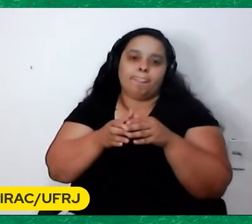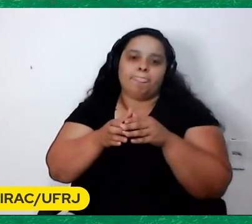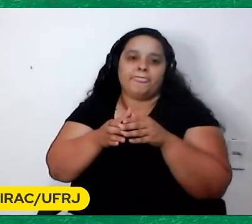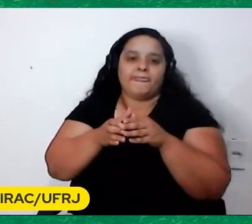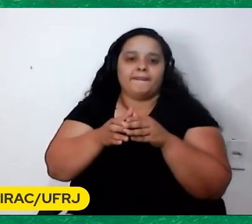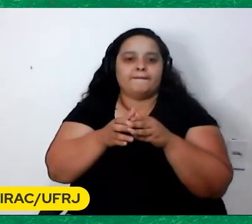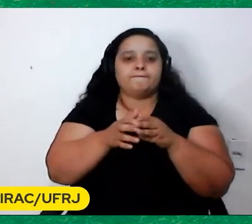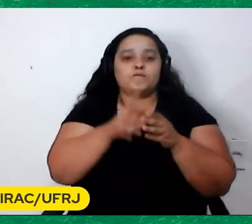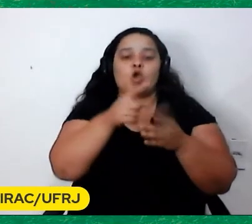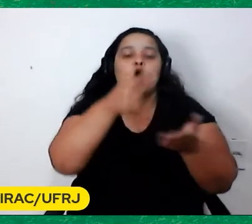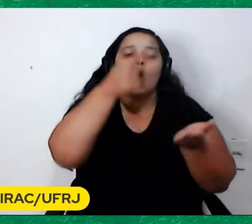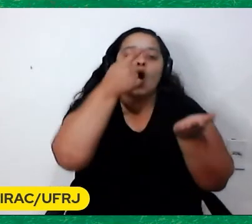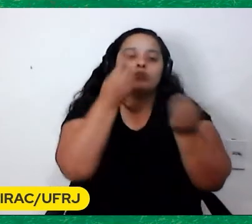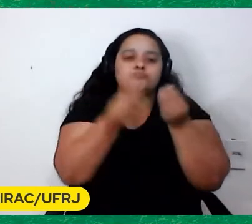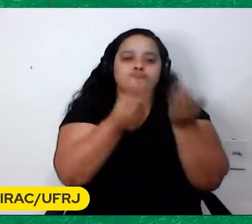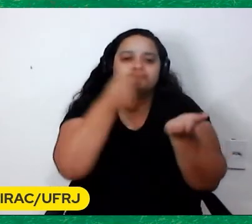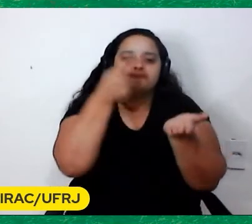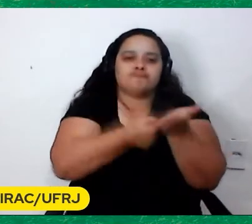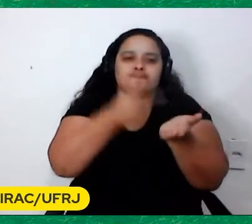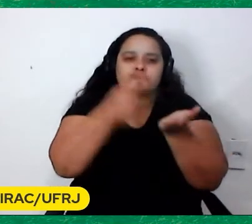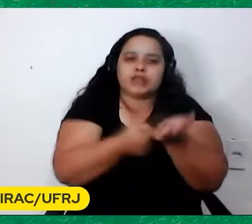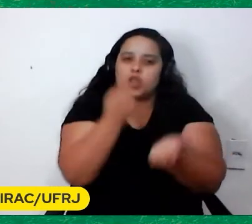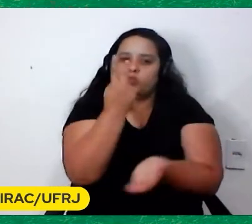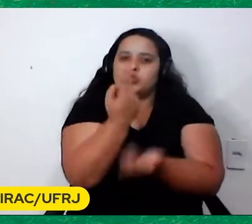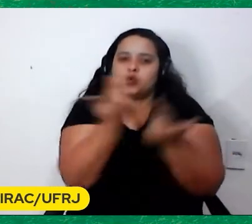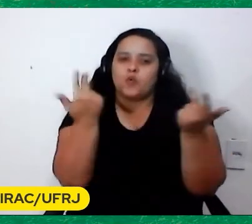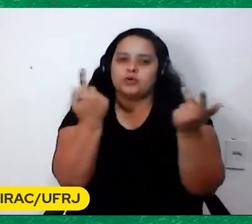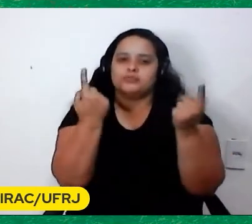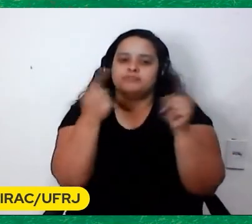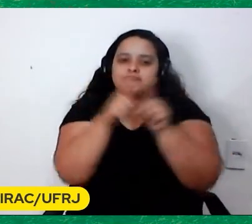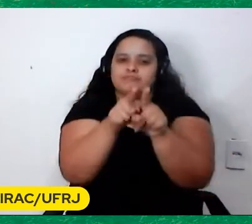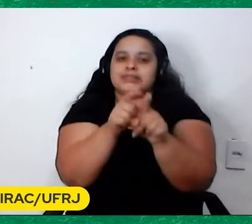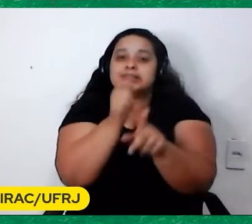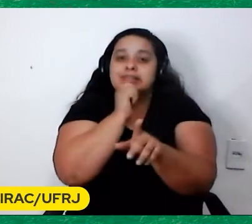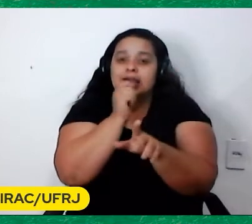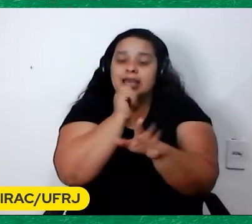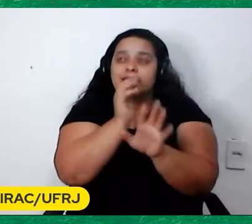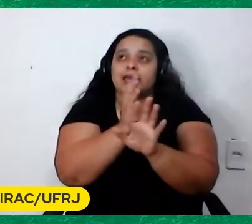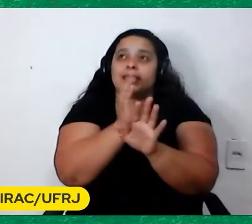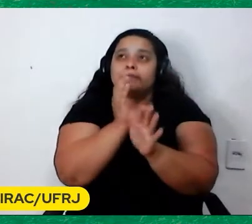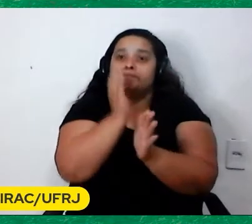Combinar Essas duas coisas Sem se trair Isso